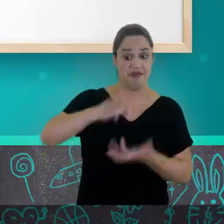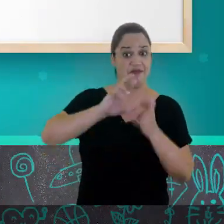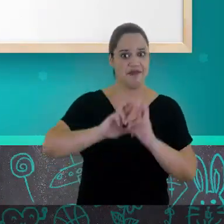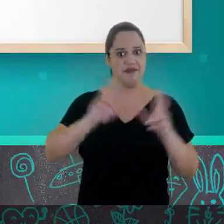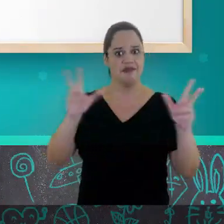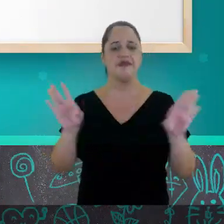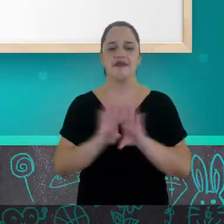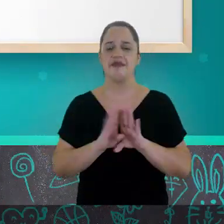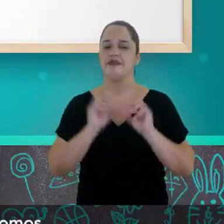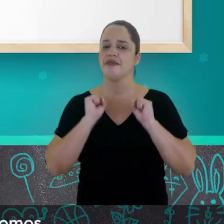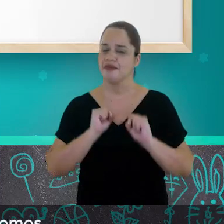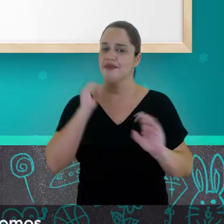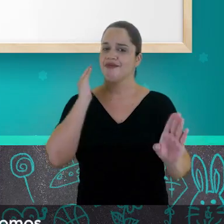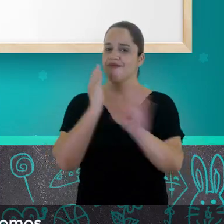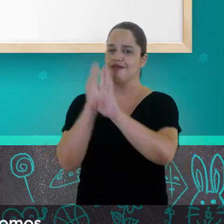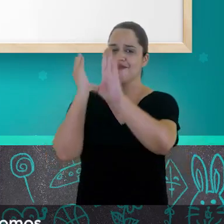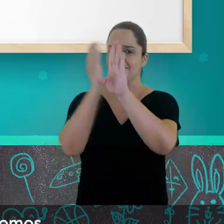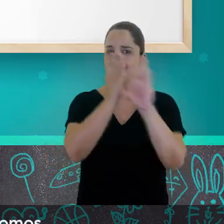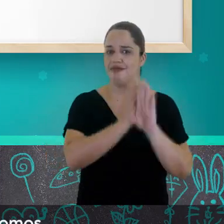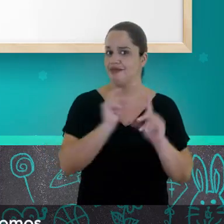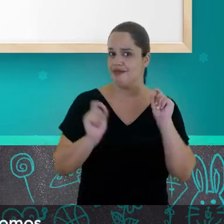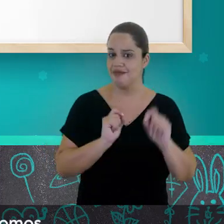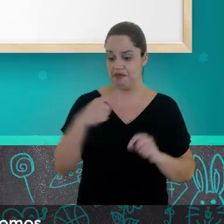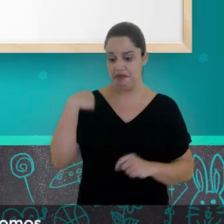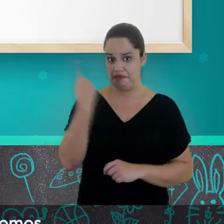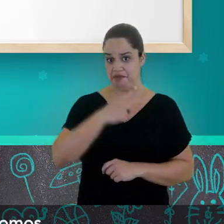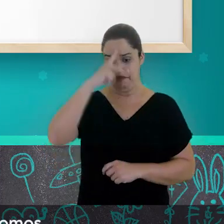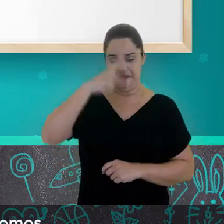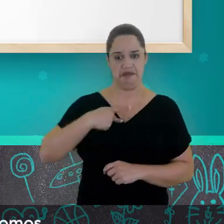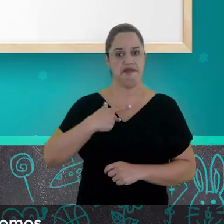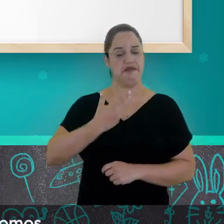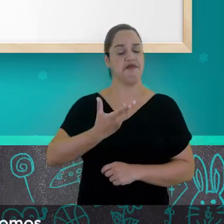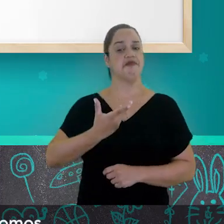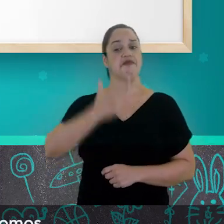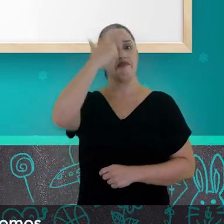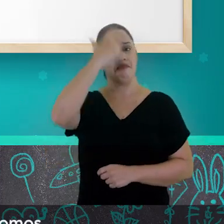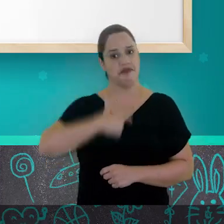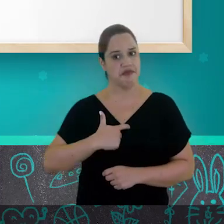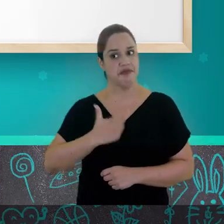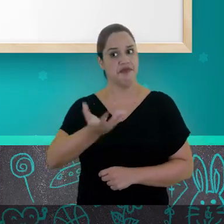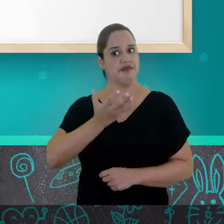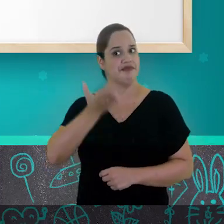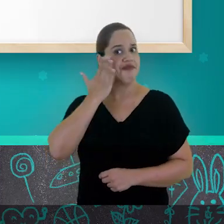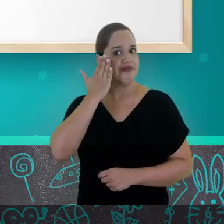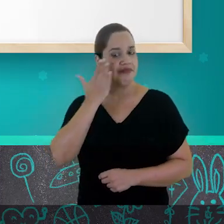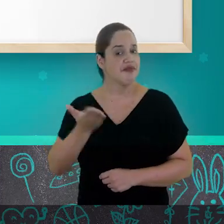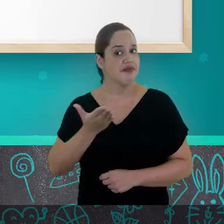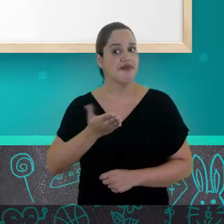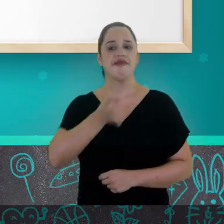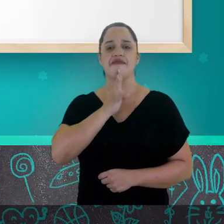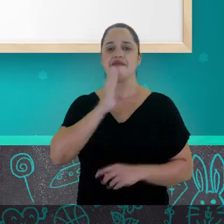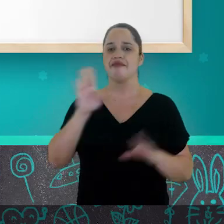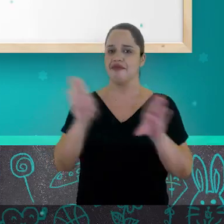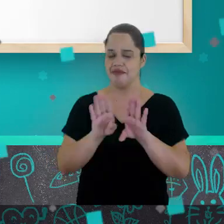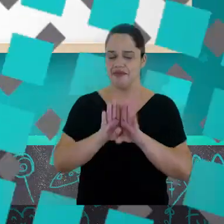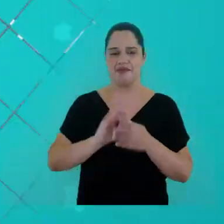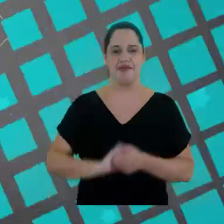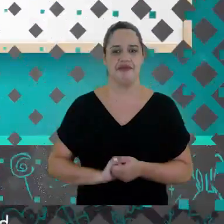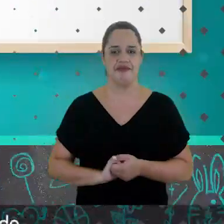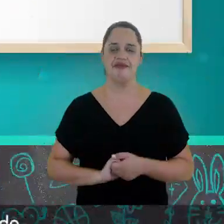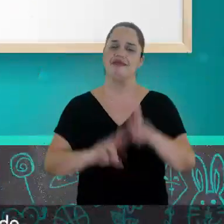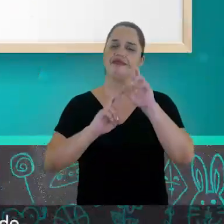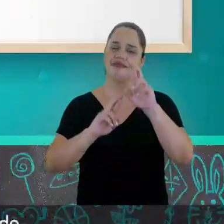conhecer outro mundo, ainda podemos descobrir muito sobre quem somos e o que queremos ser e conhecer.